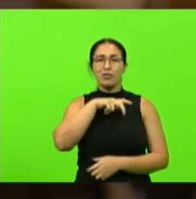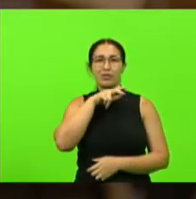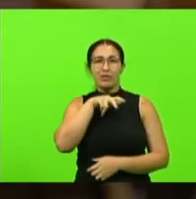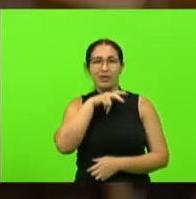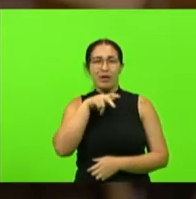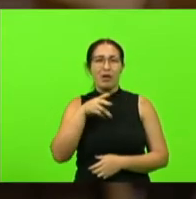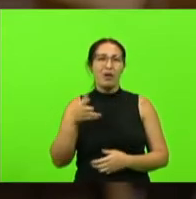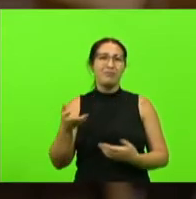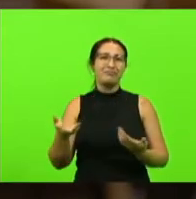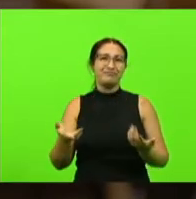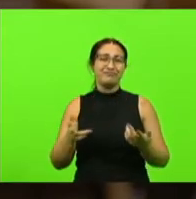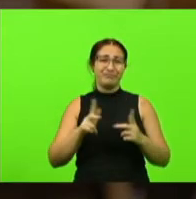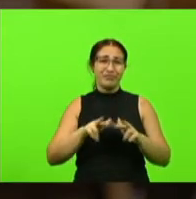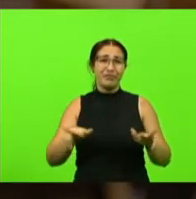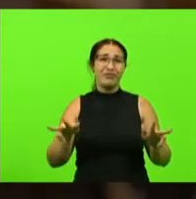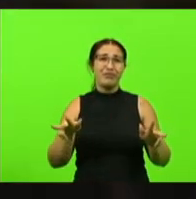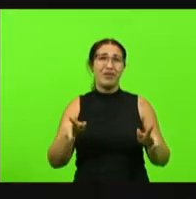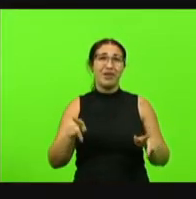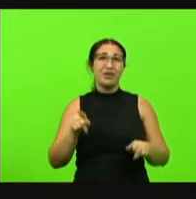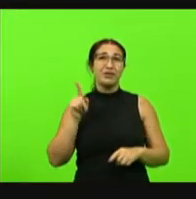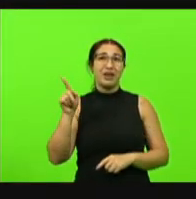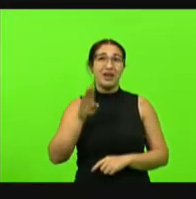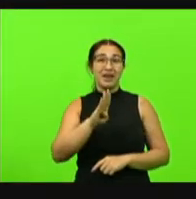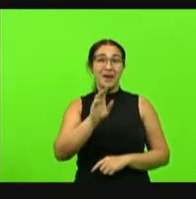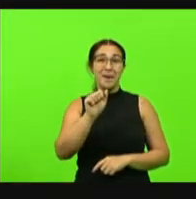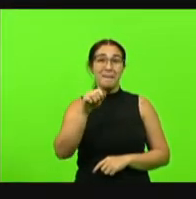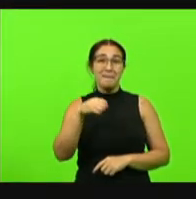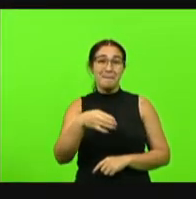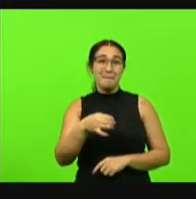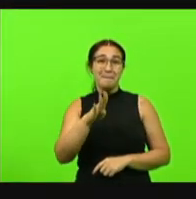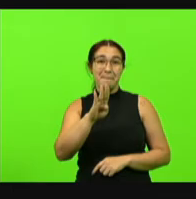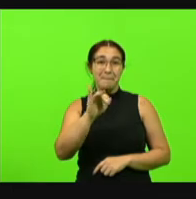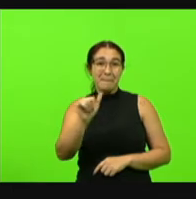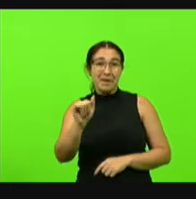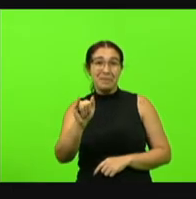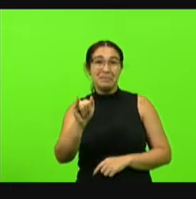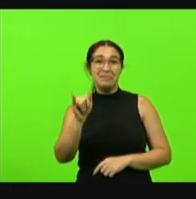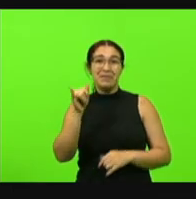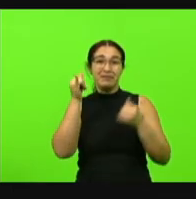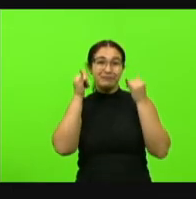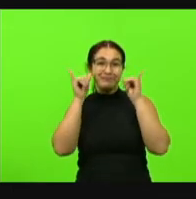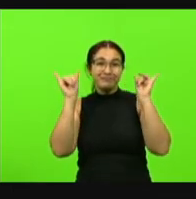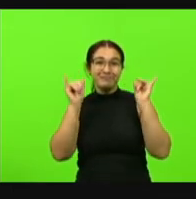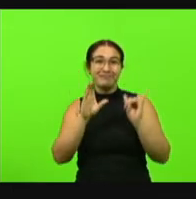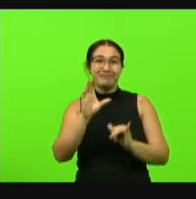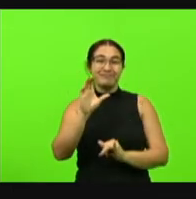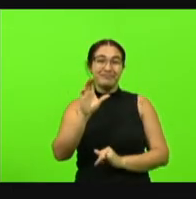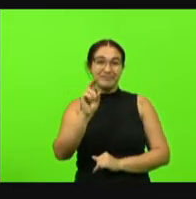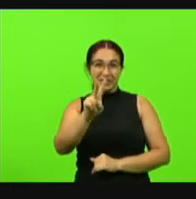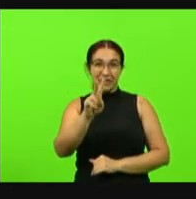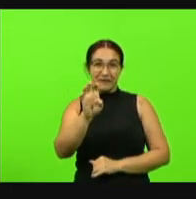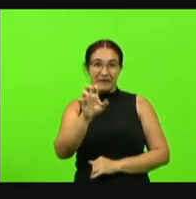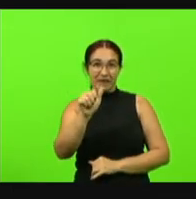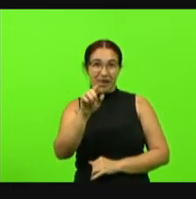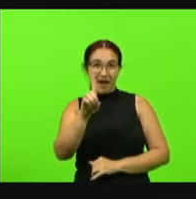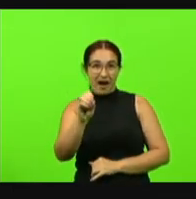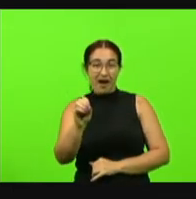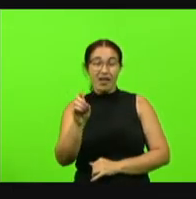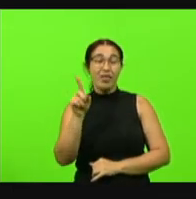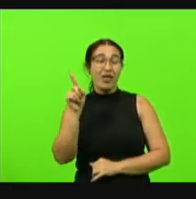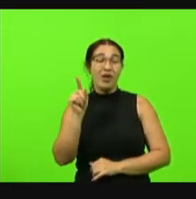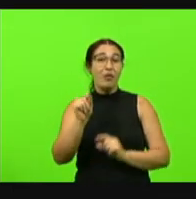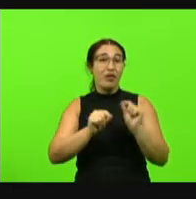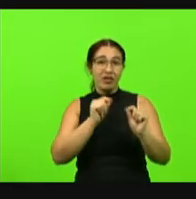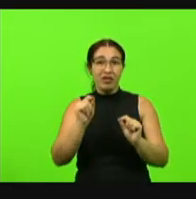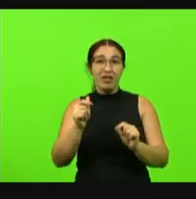o famoso bambi um um veado campeiro e que a mãe dele foi morta